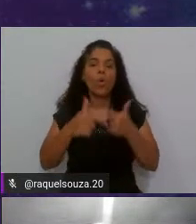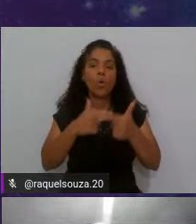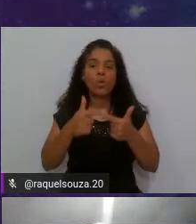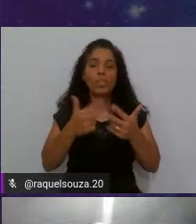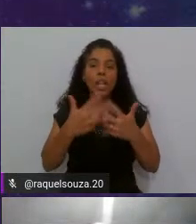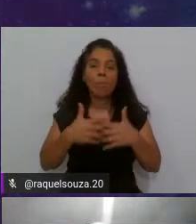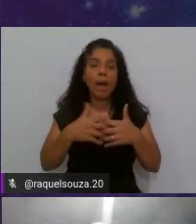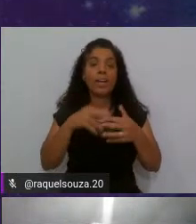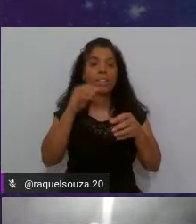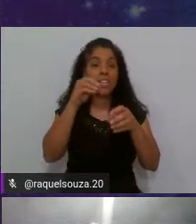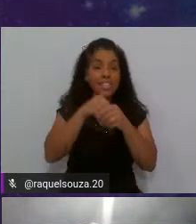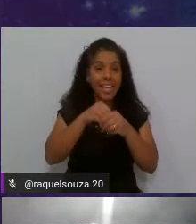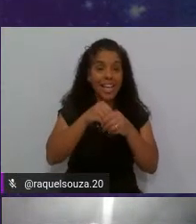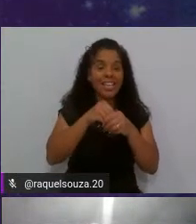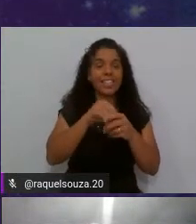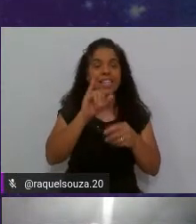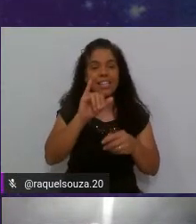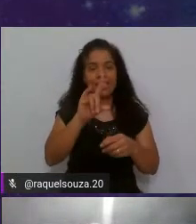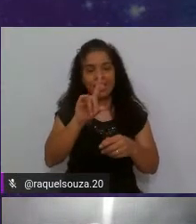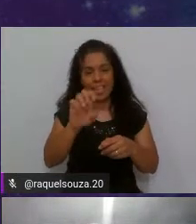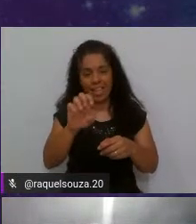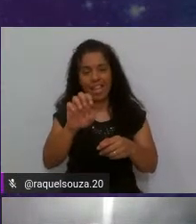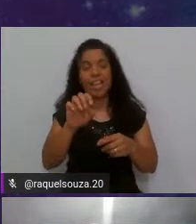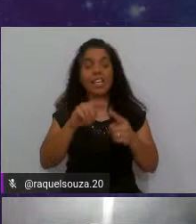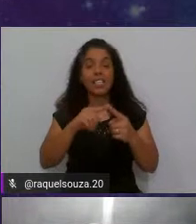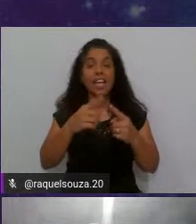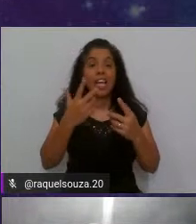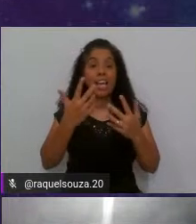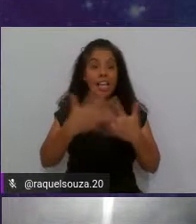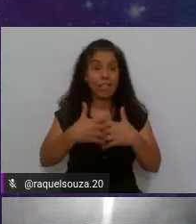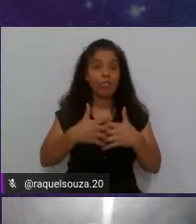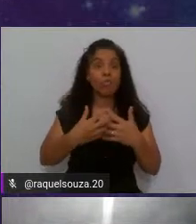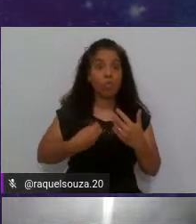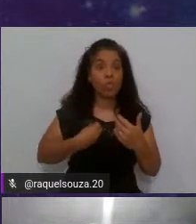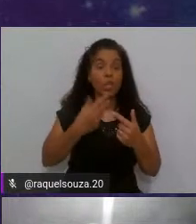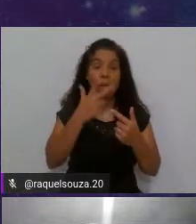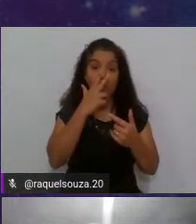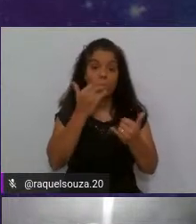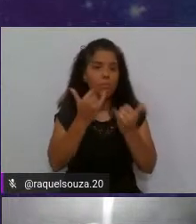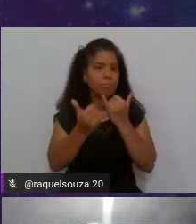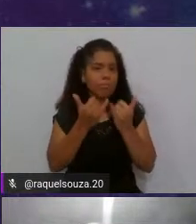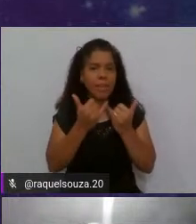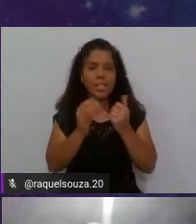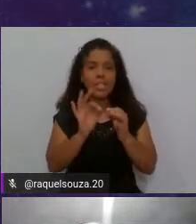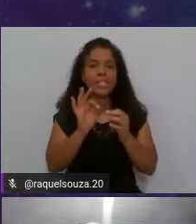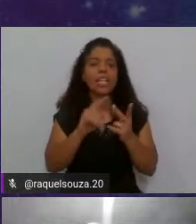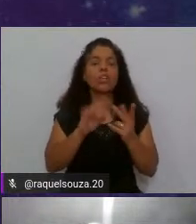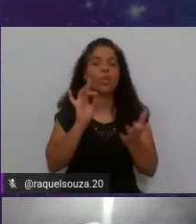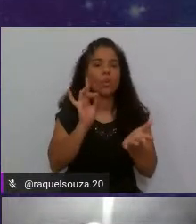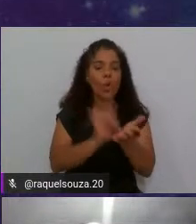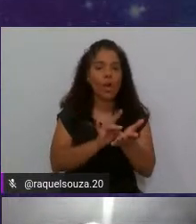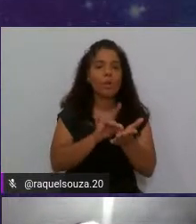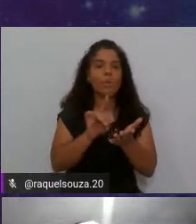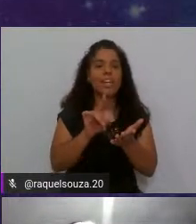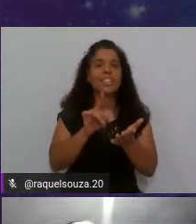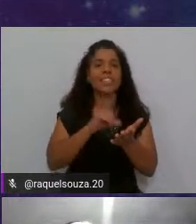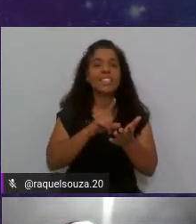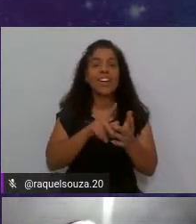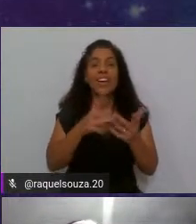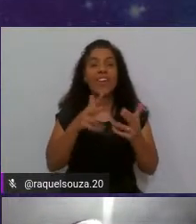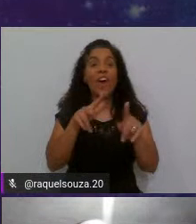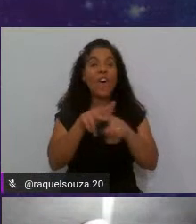dentro da IDE né que ele funciona muito muito parecido com realmente com corretor